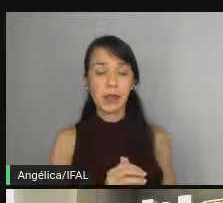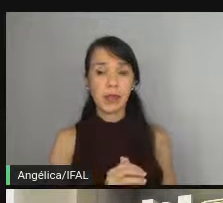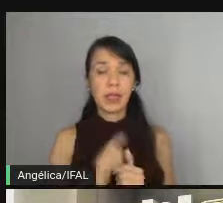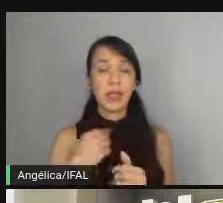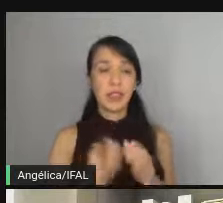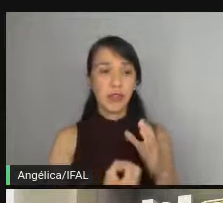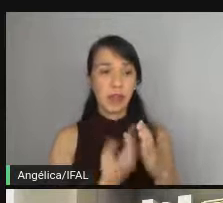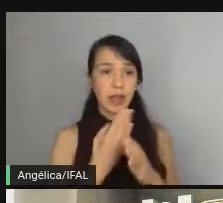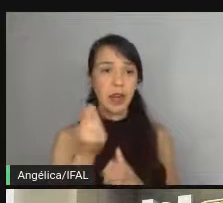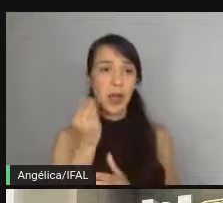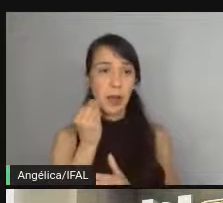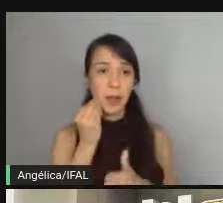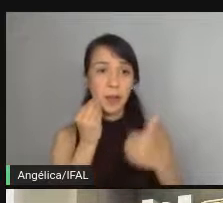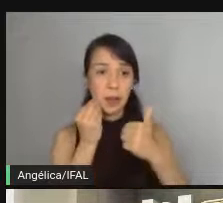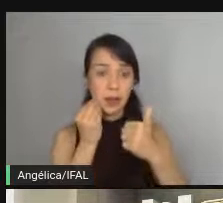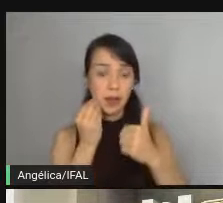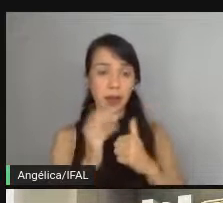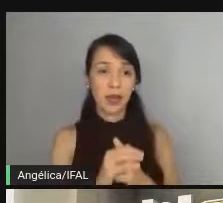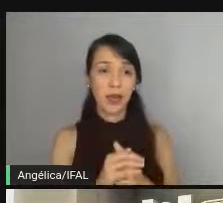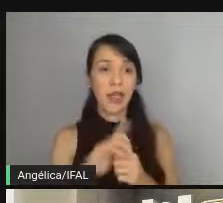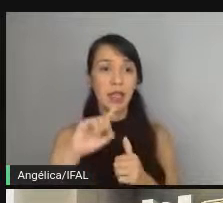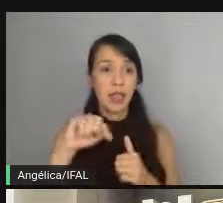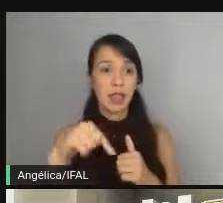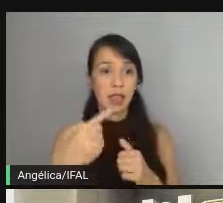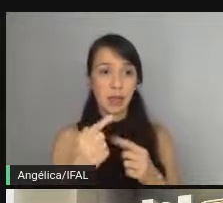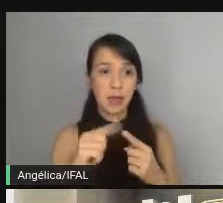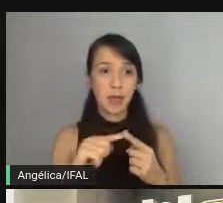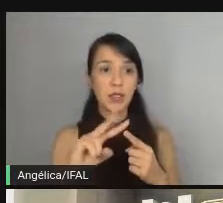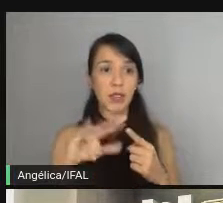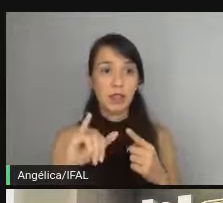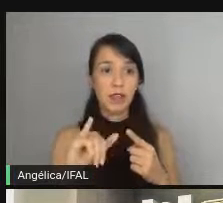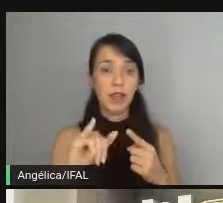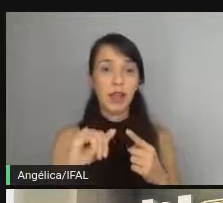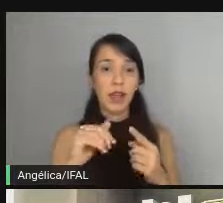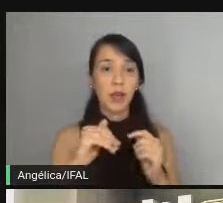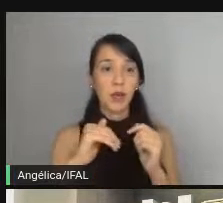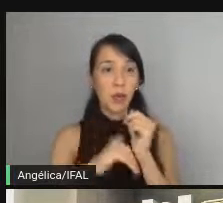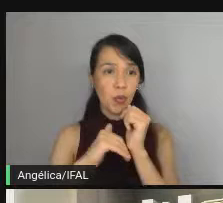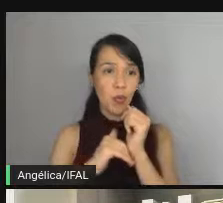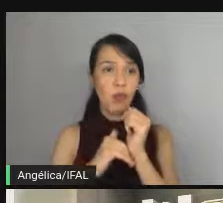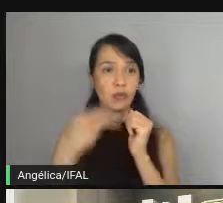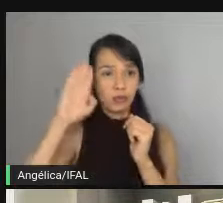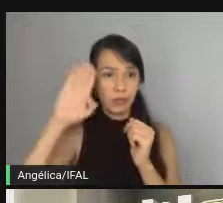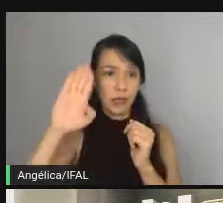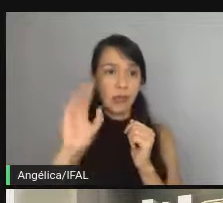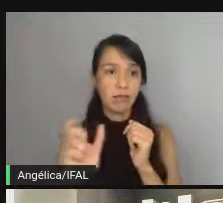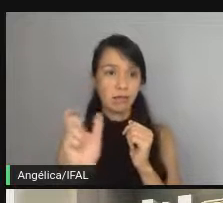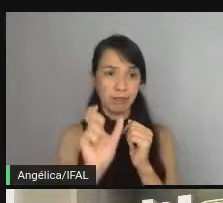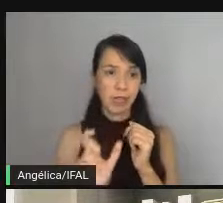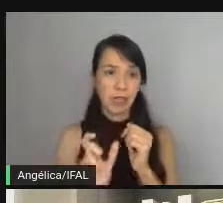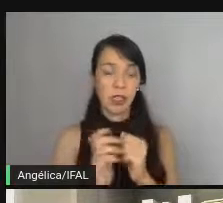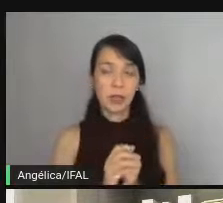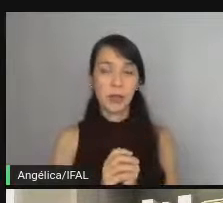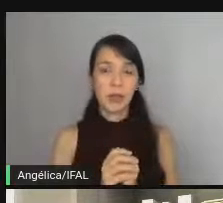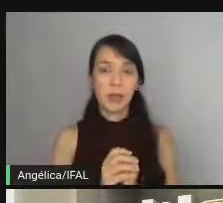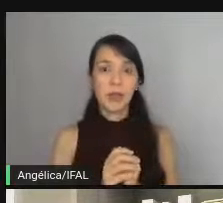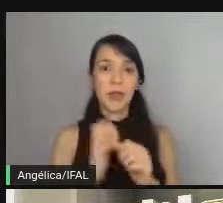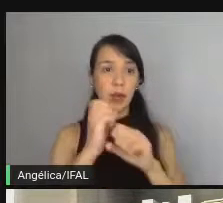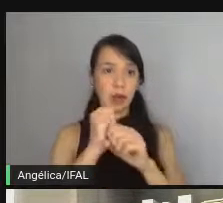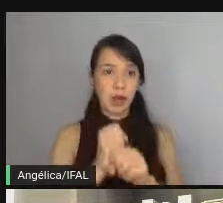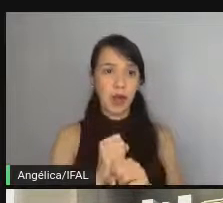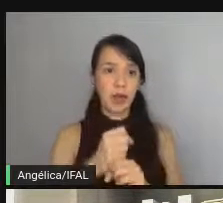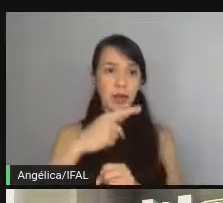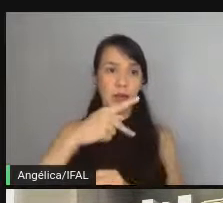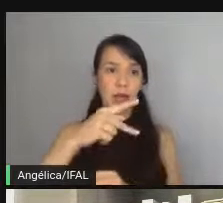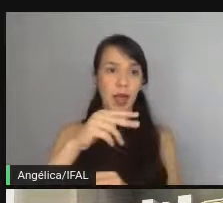a gente cria os testes primeiro e depois a gente vai criando o nosso código principal. Nesse caso, criar o cálculo da